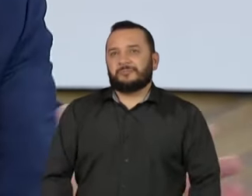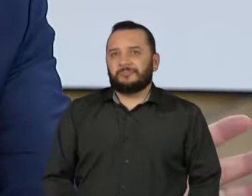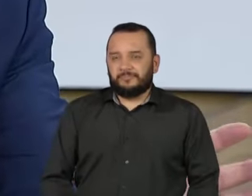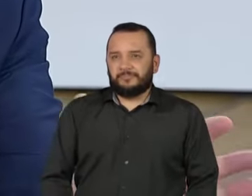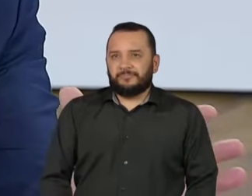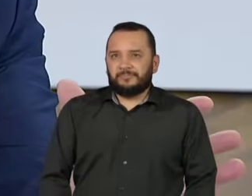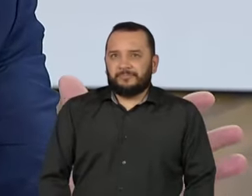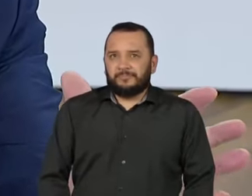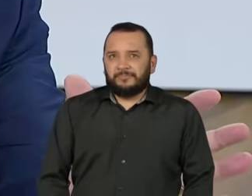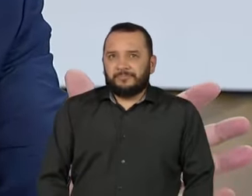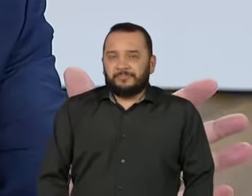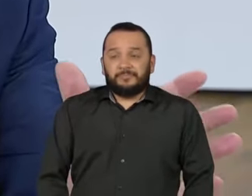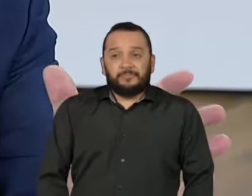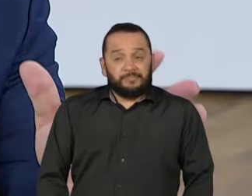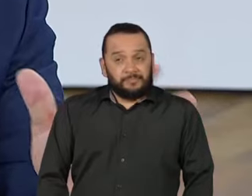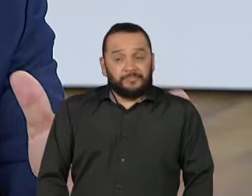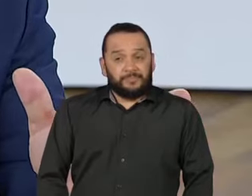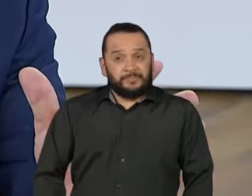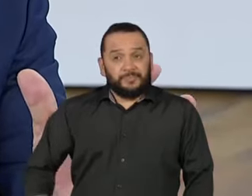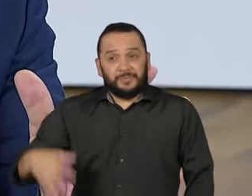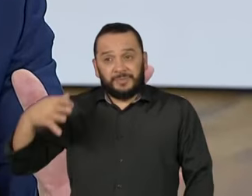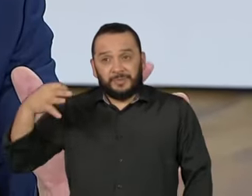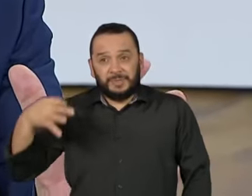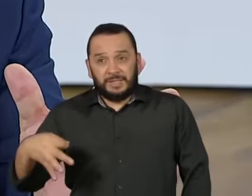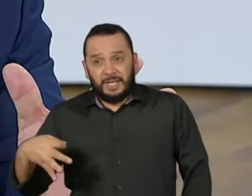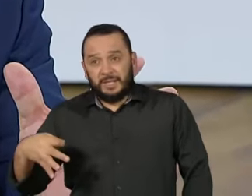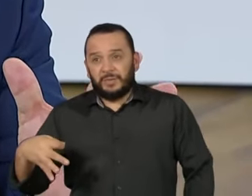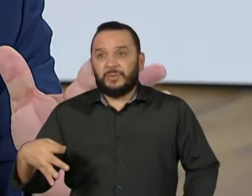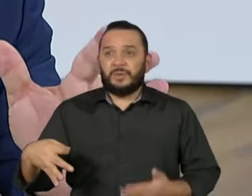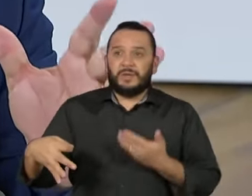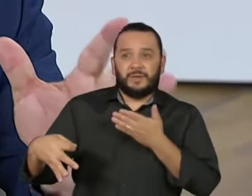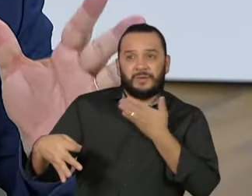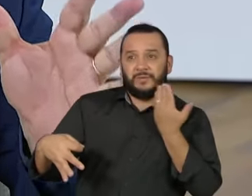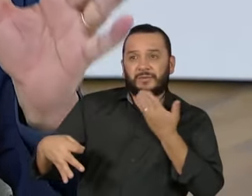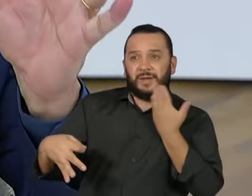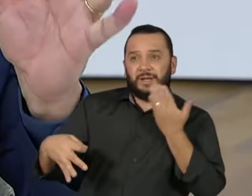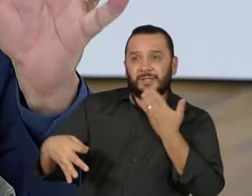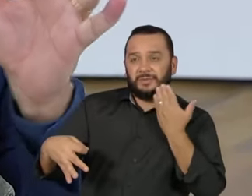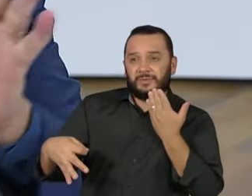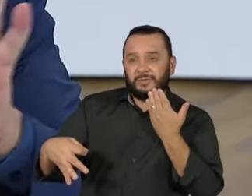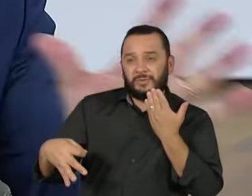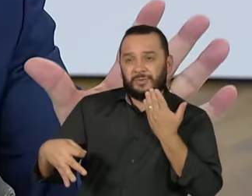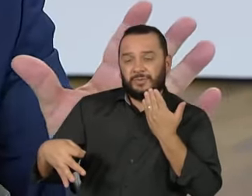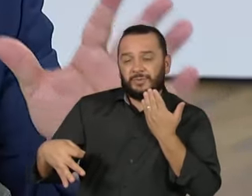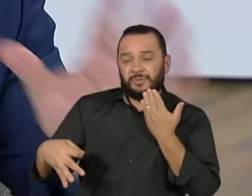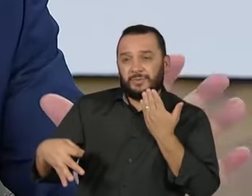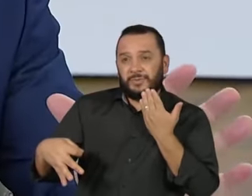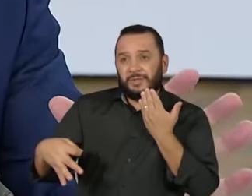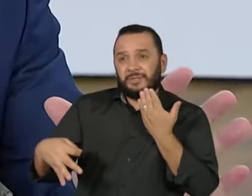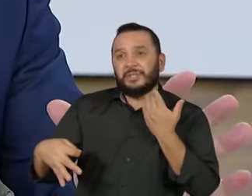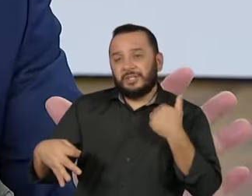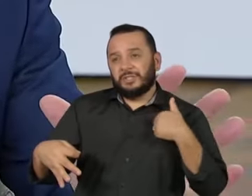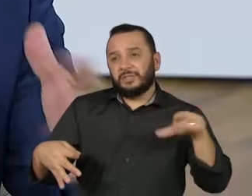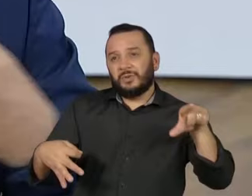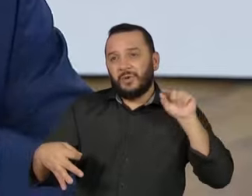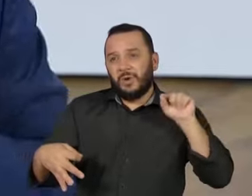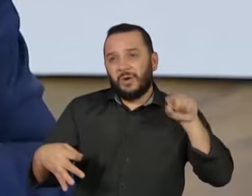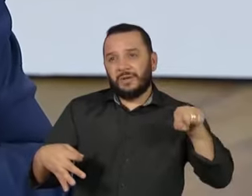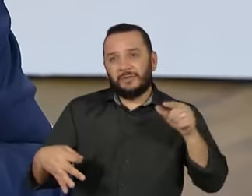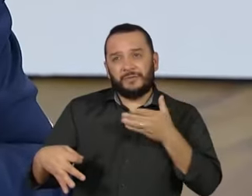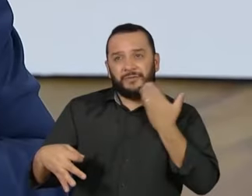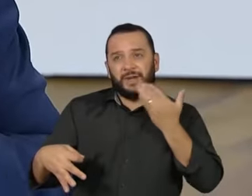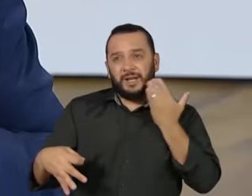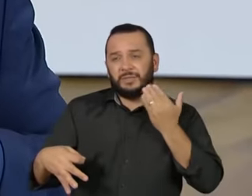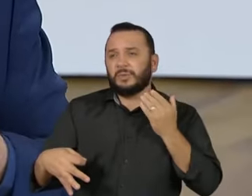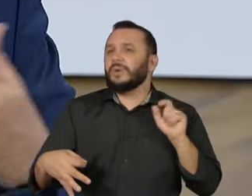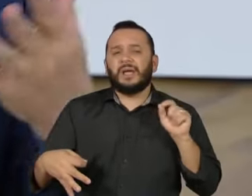Nós, na encruzilhada entre o certo e o fácil, nós temos operado, na maioria das vezes, pelo caminho fácil. O é eu